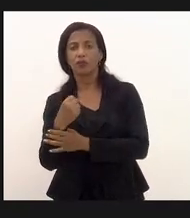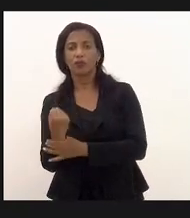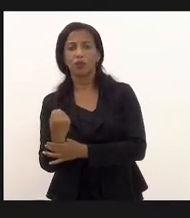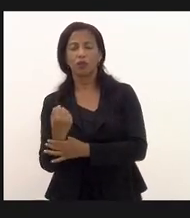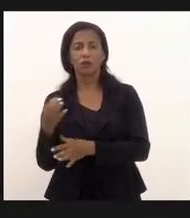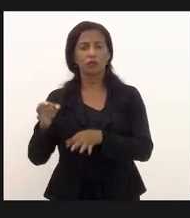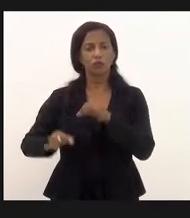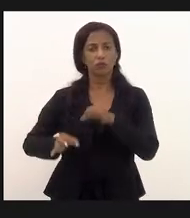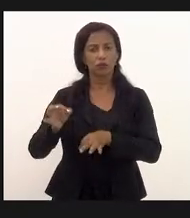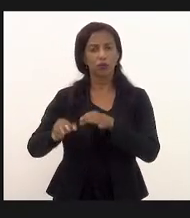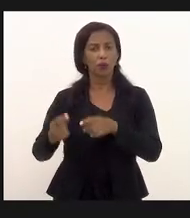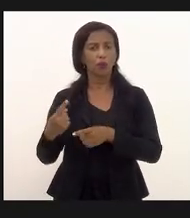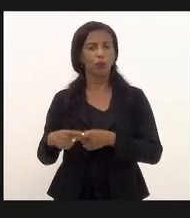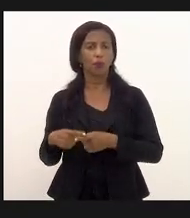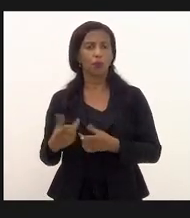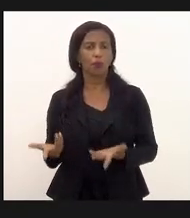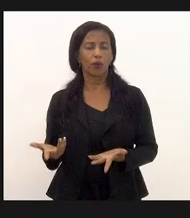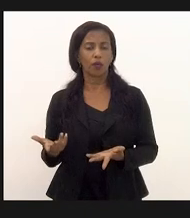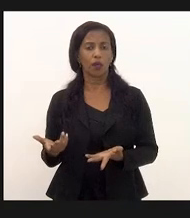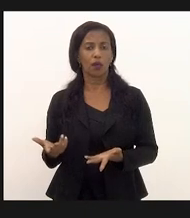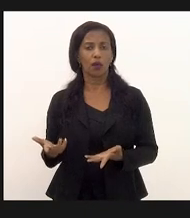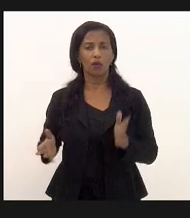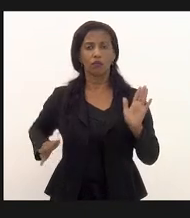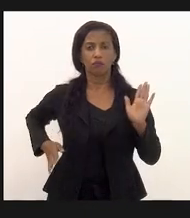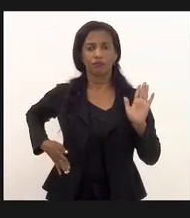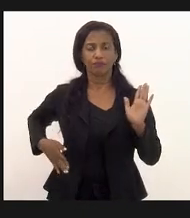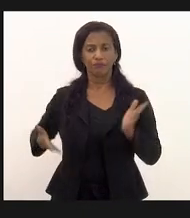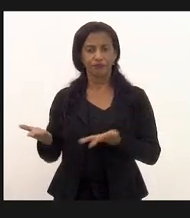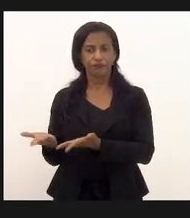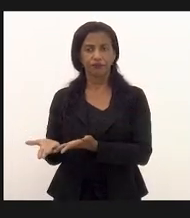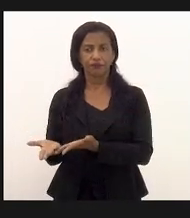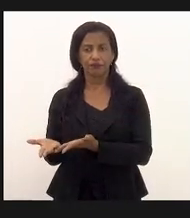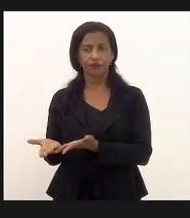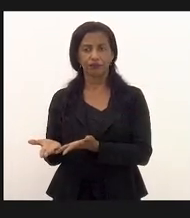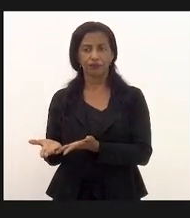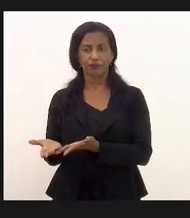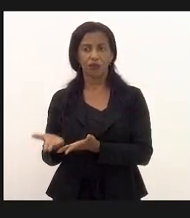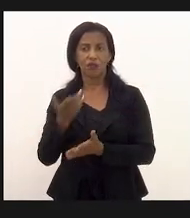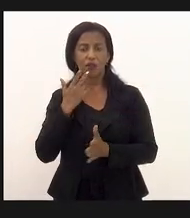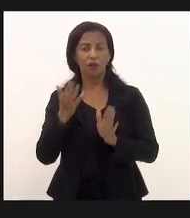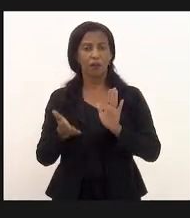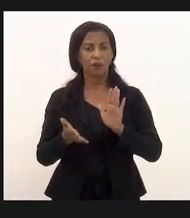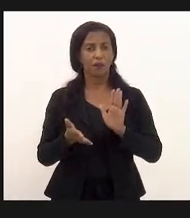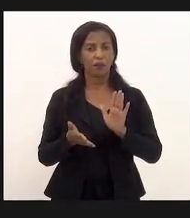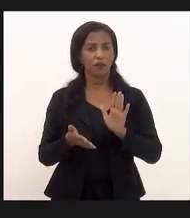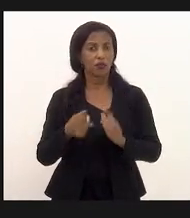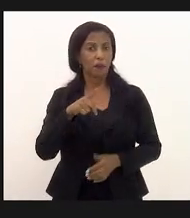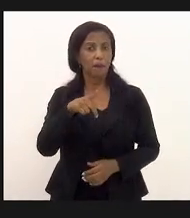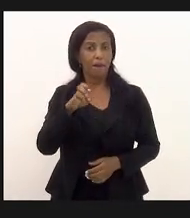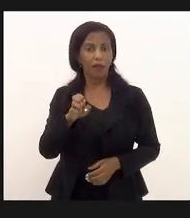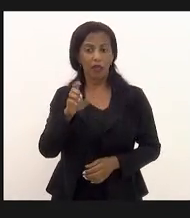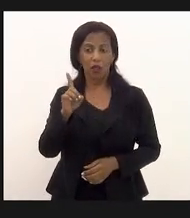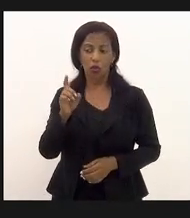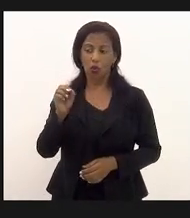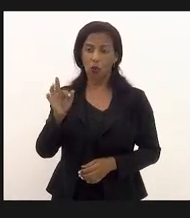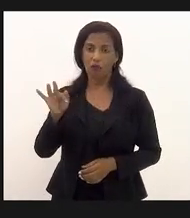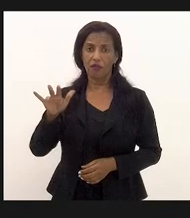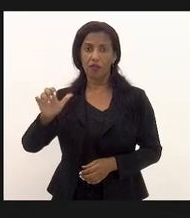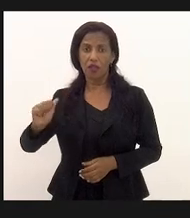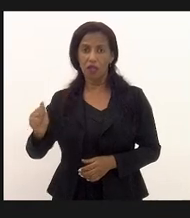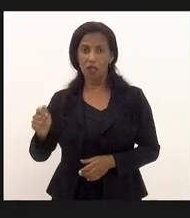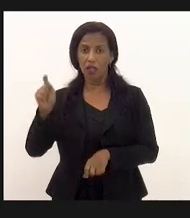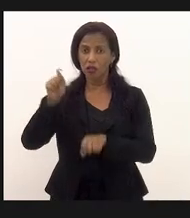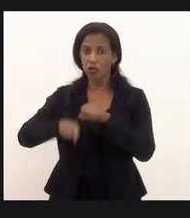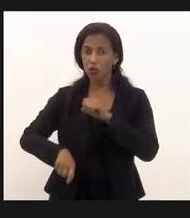jurídica porque o marginal está e estamos falando de mandado por exemplo de pedofilia de